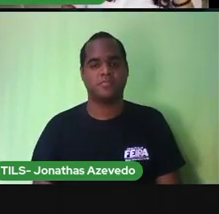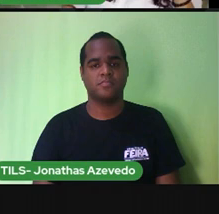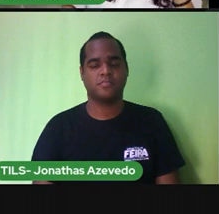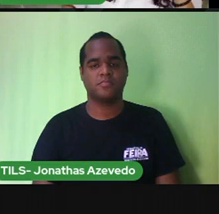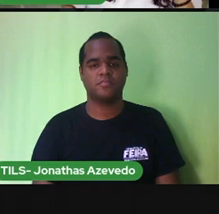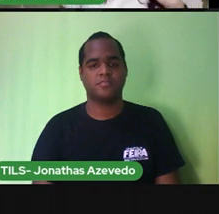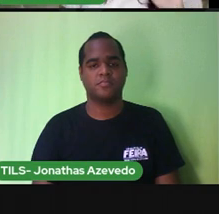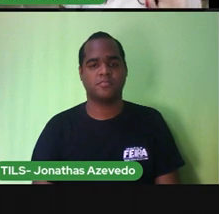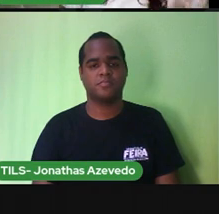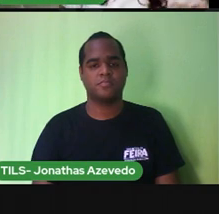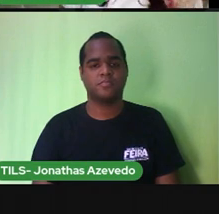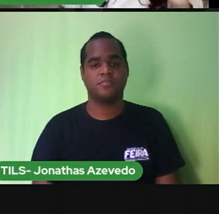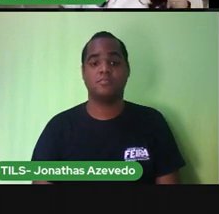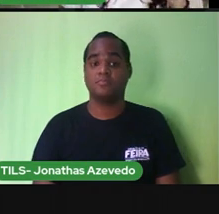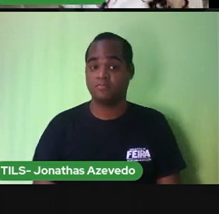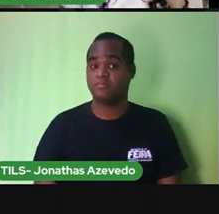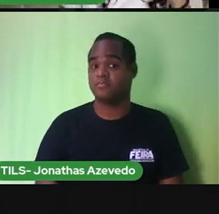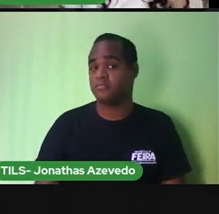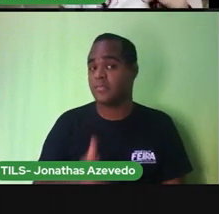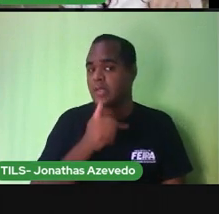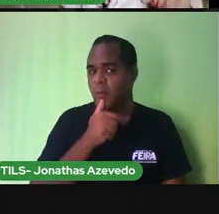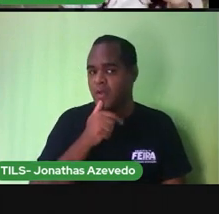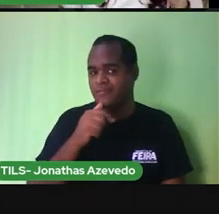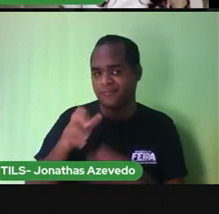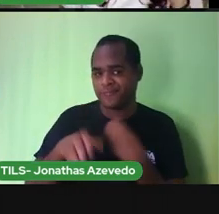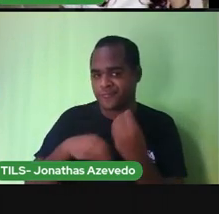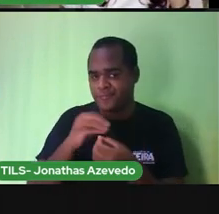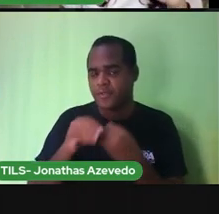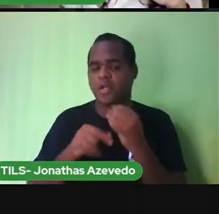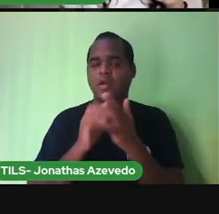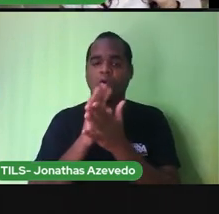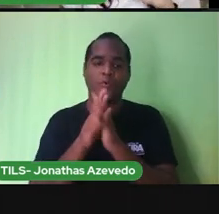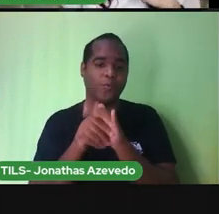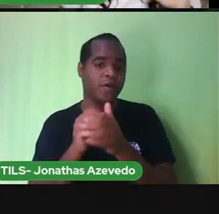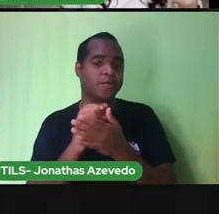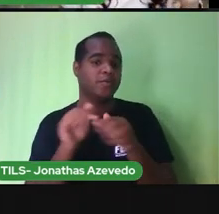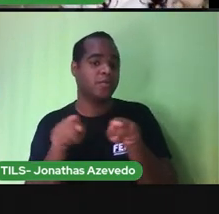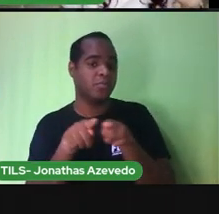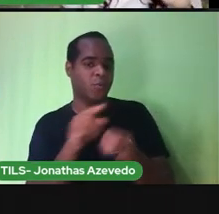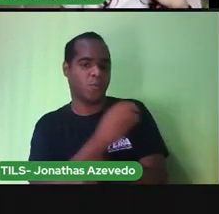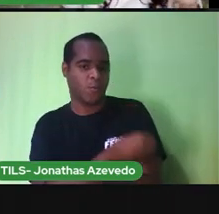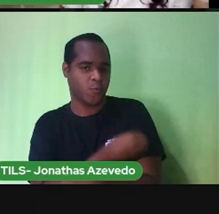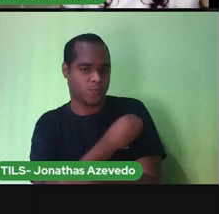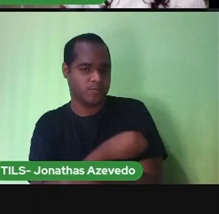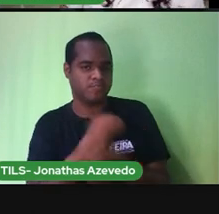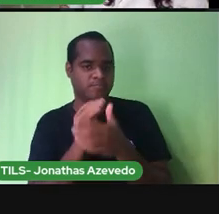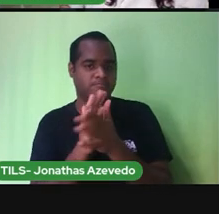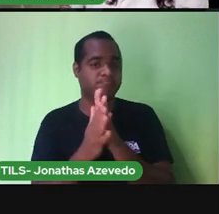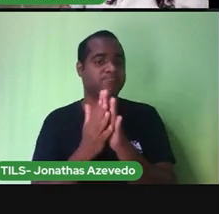lavar em água corrente lavar com a esponja usar o álcool essas coisas são